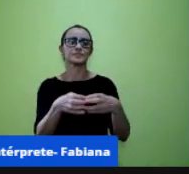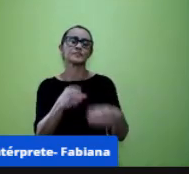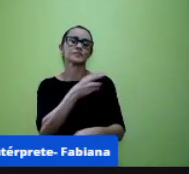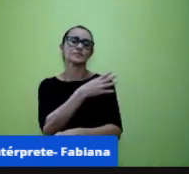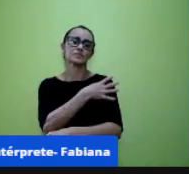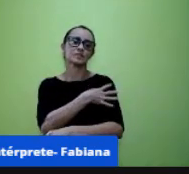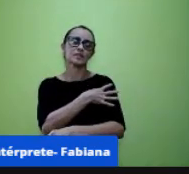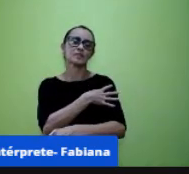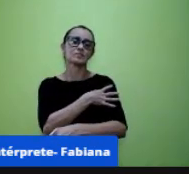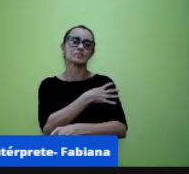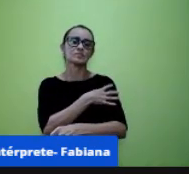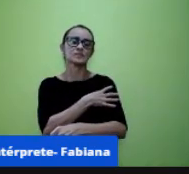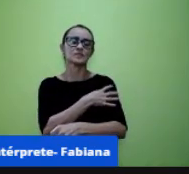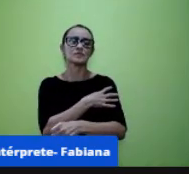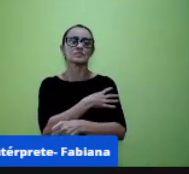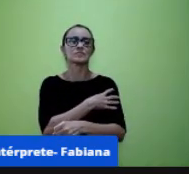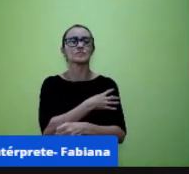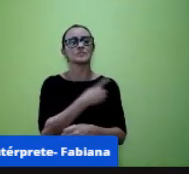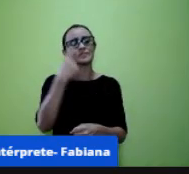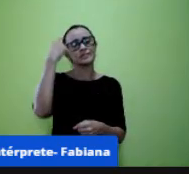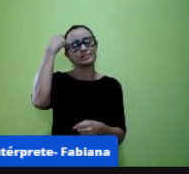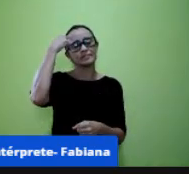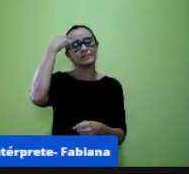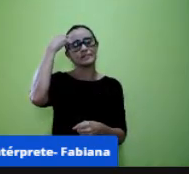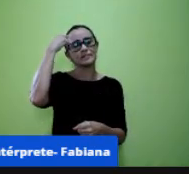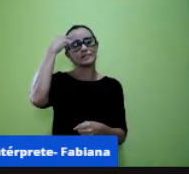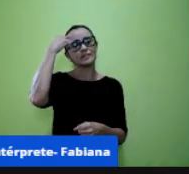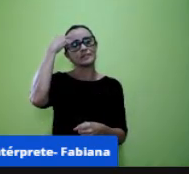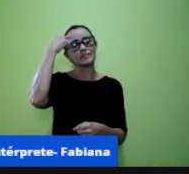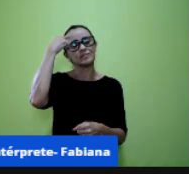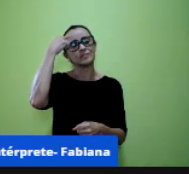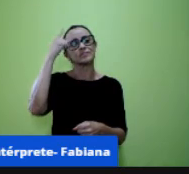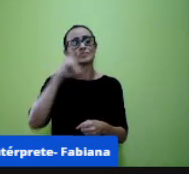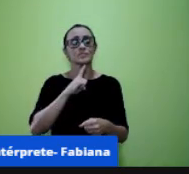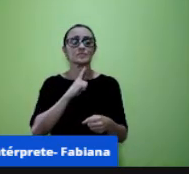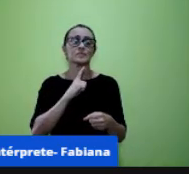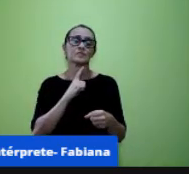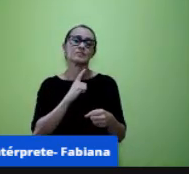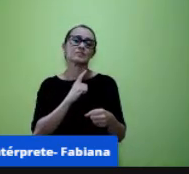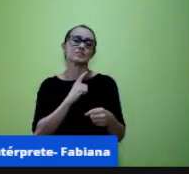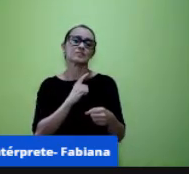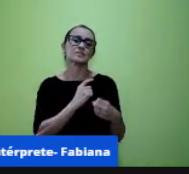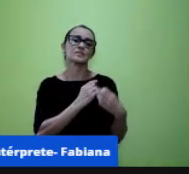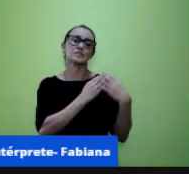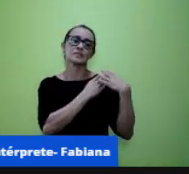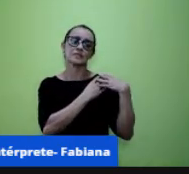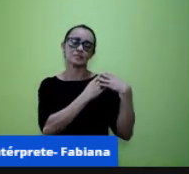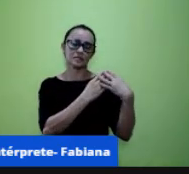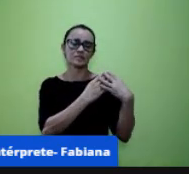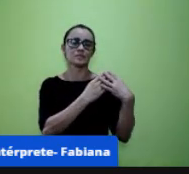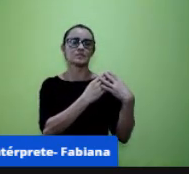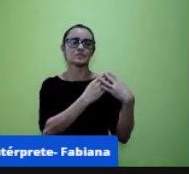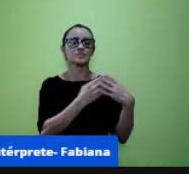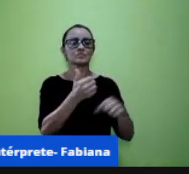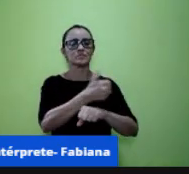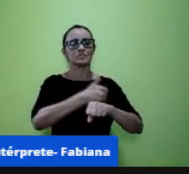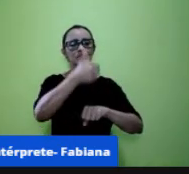preocupamos com a qualidade da formação